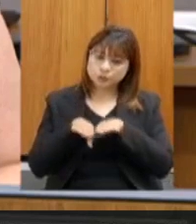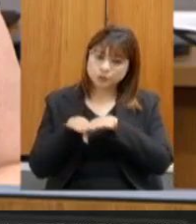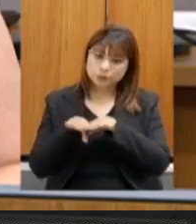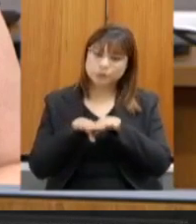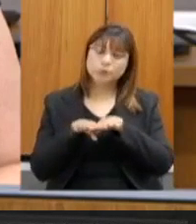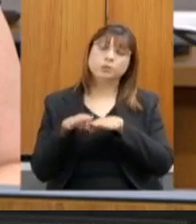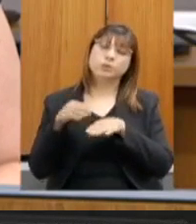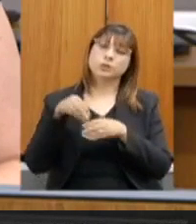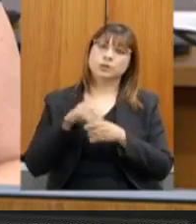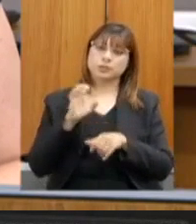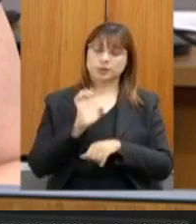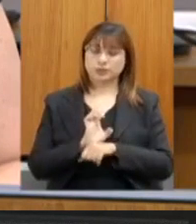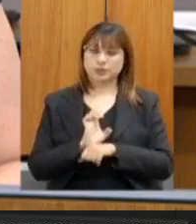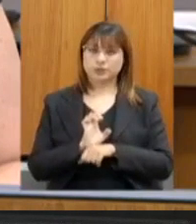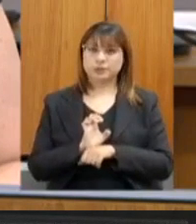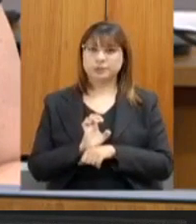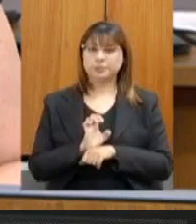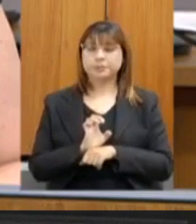nosso estado.